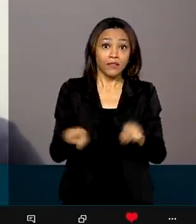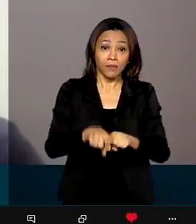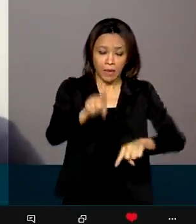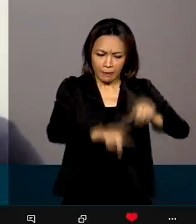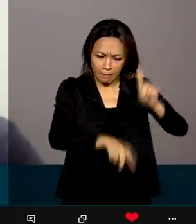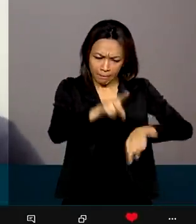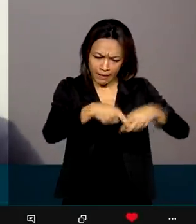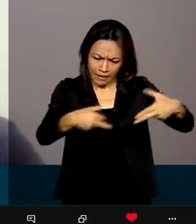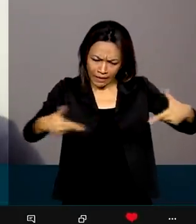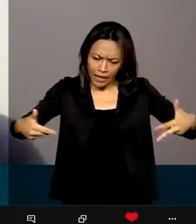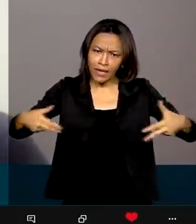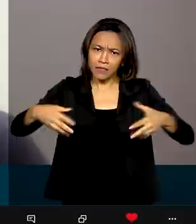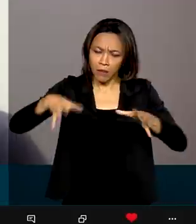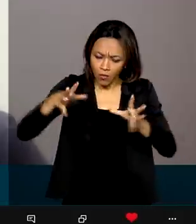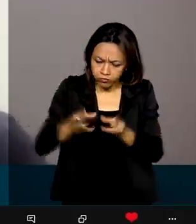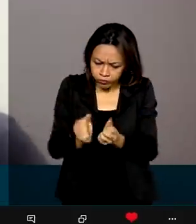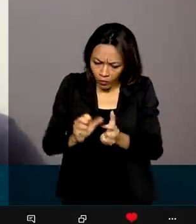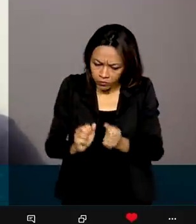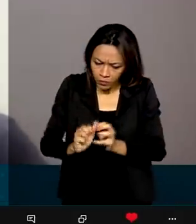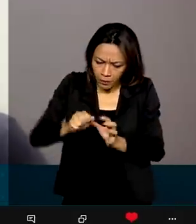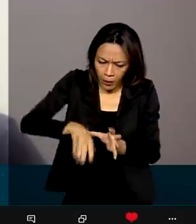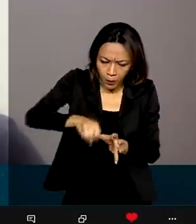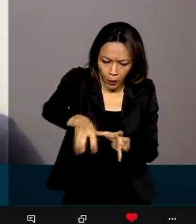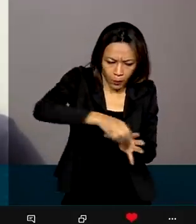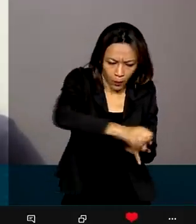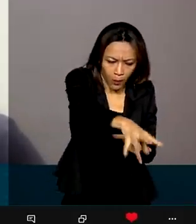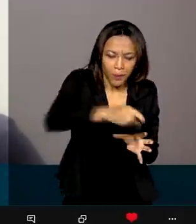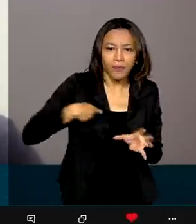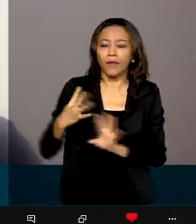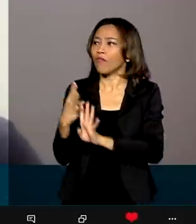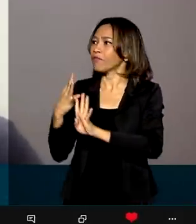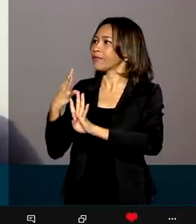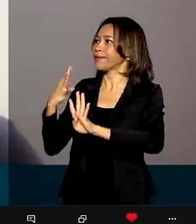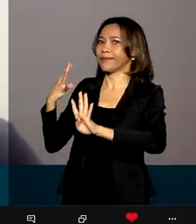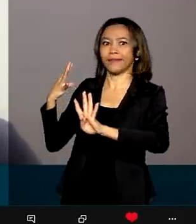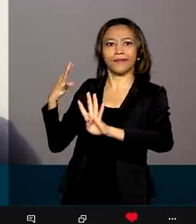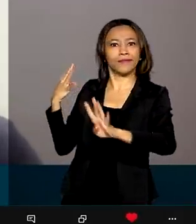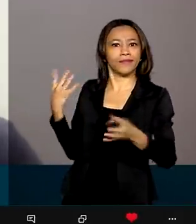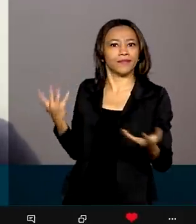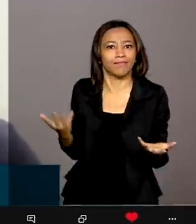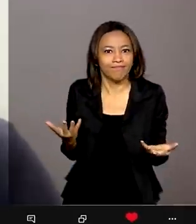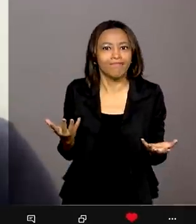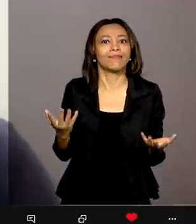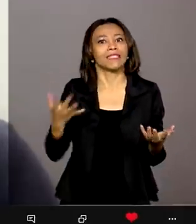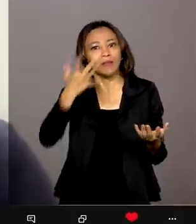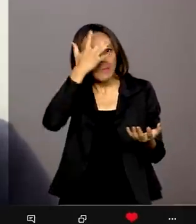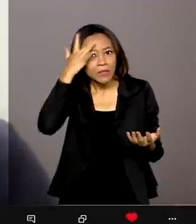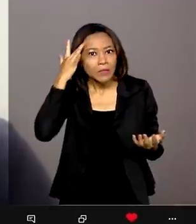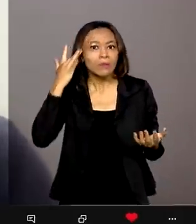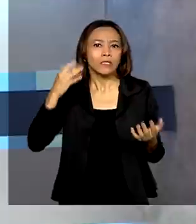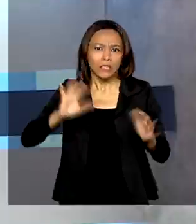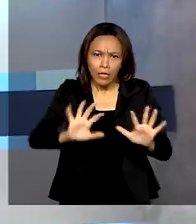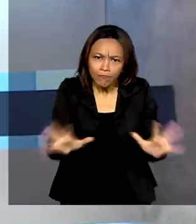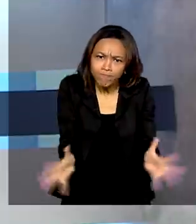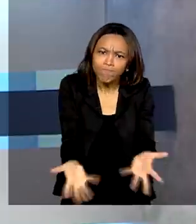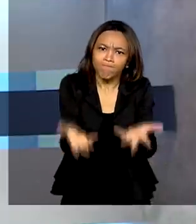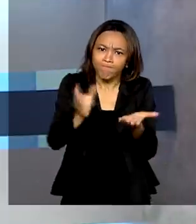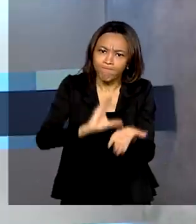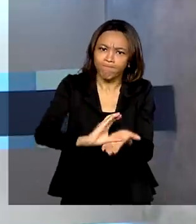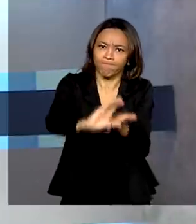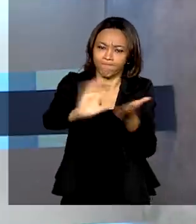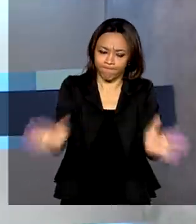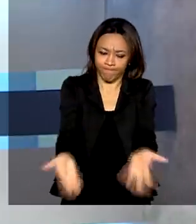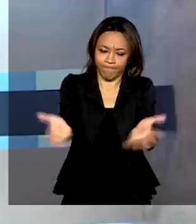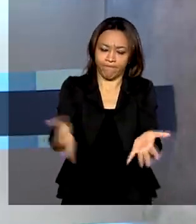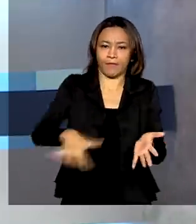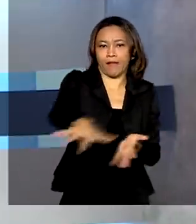para a agricultura, eles estão com fila. Quer dizer, o agricultor está investindo na sua lavoura. A